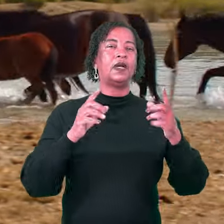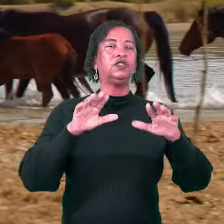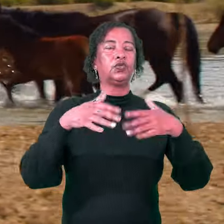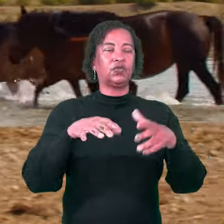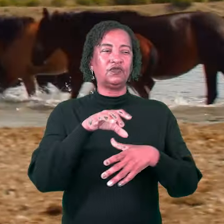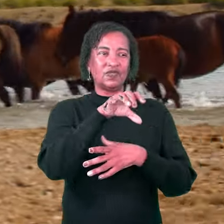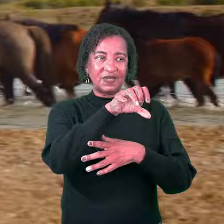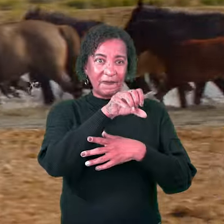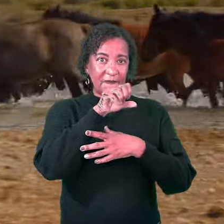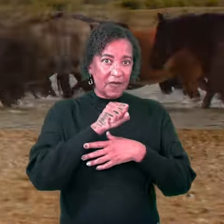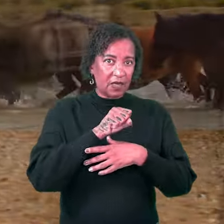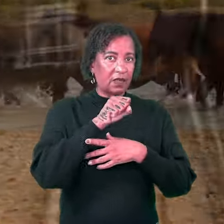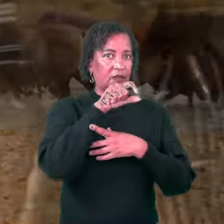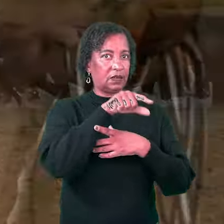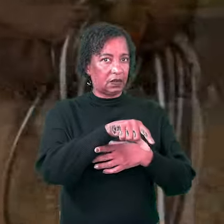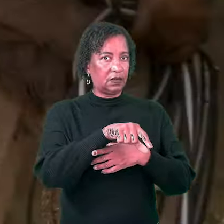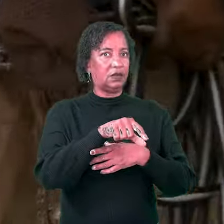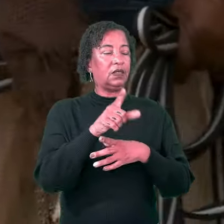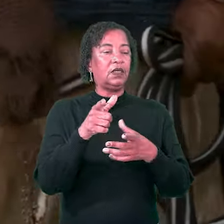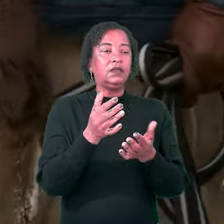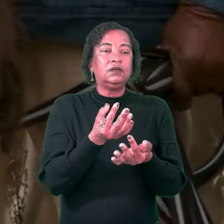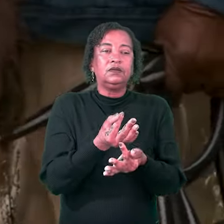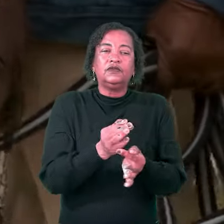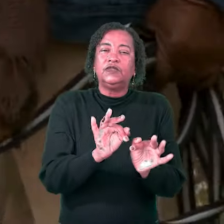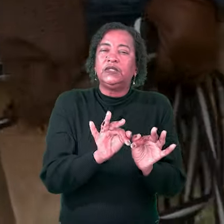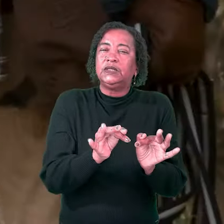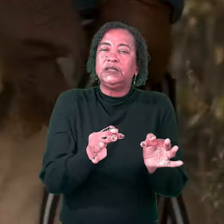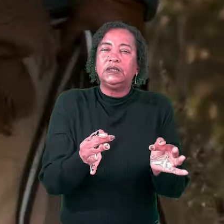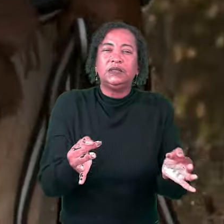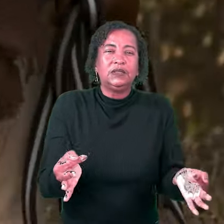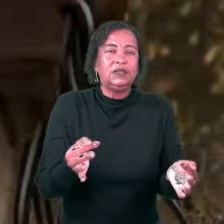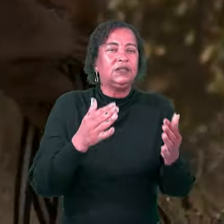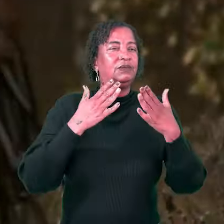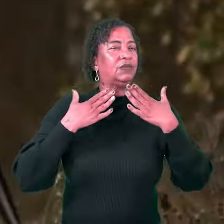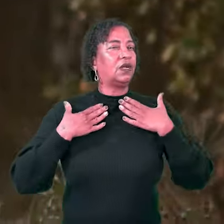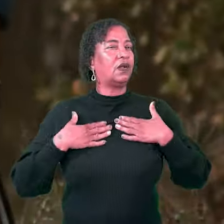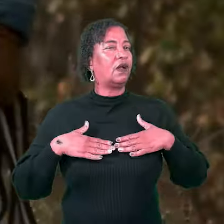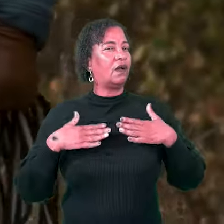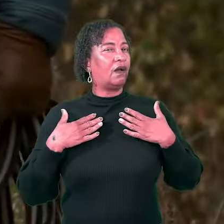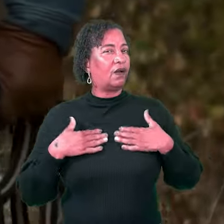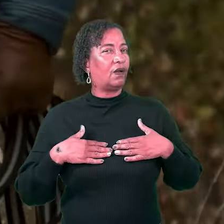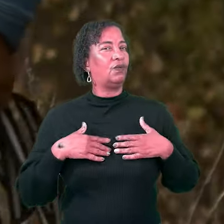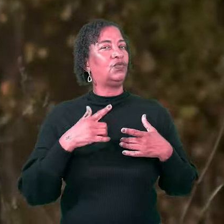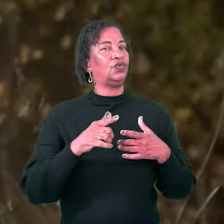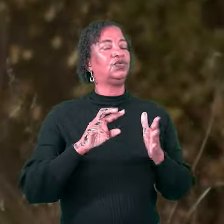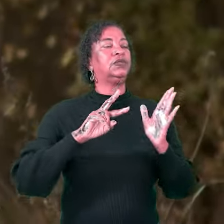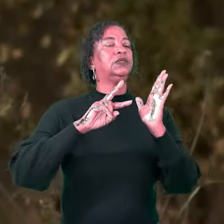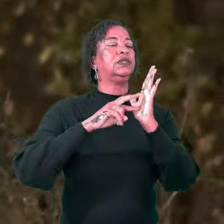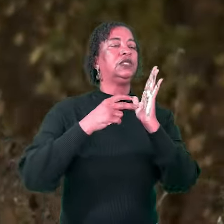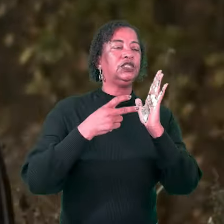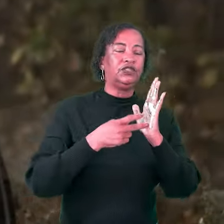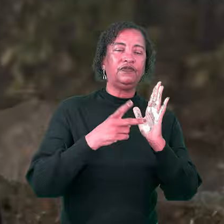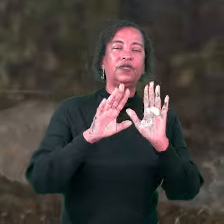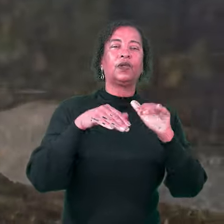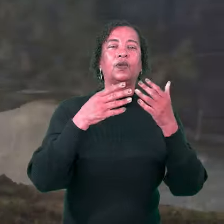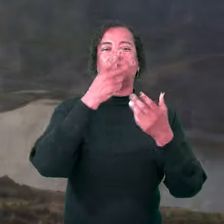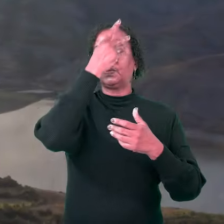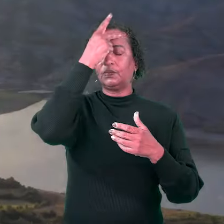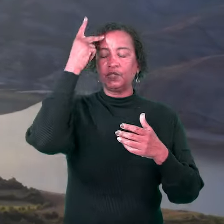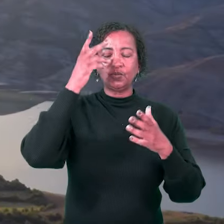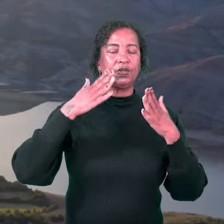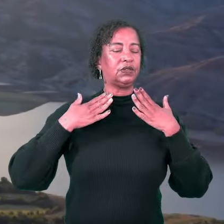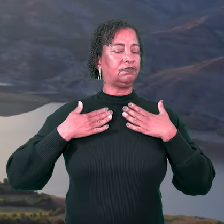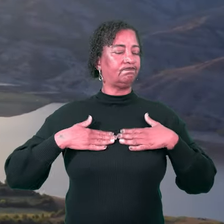doma esse animal, ele se torna humilde. É, ser humilde é estar domado. Humilde é